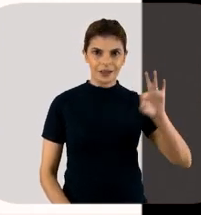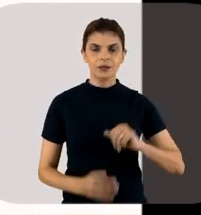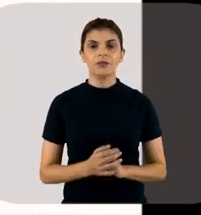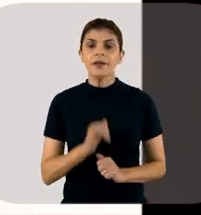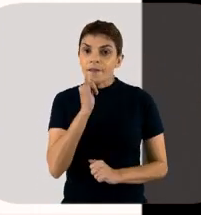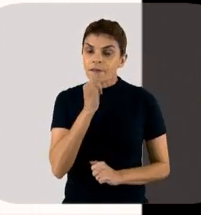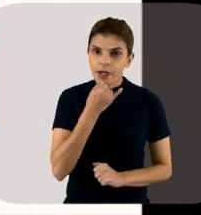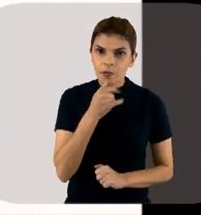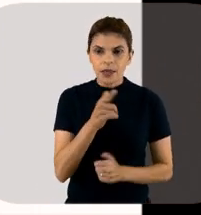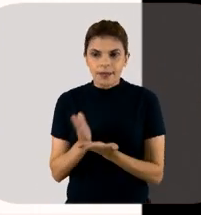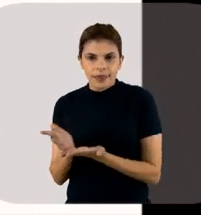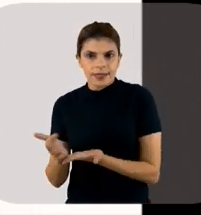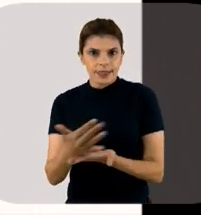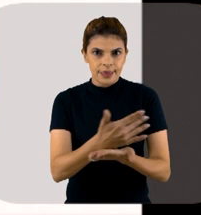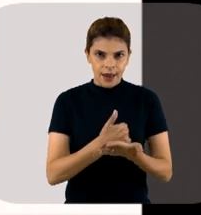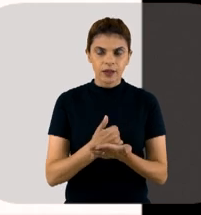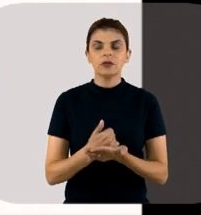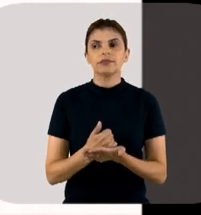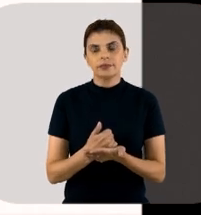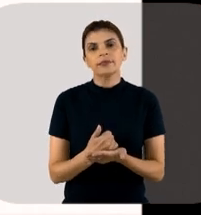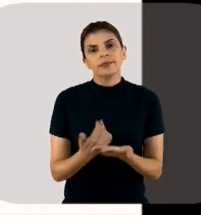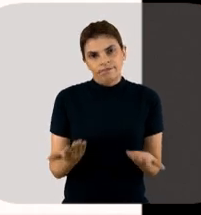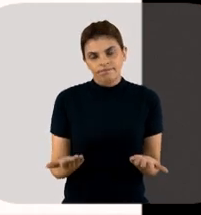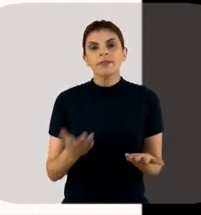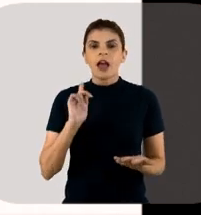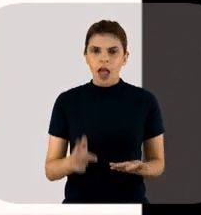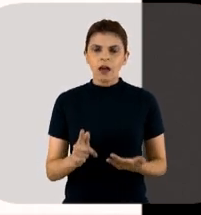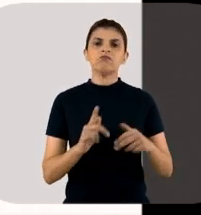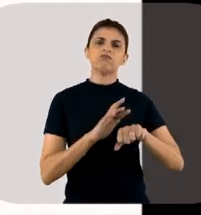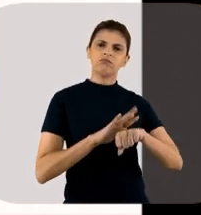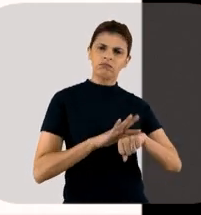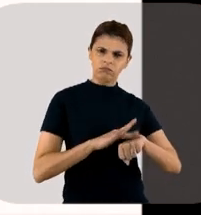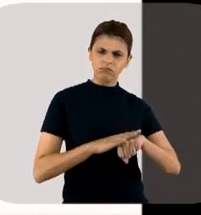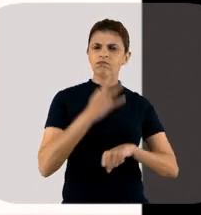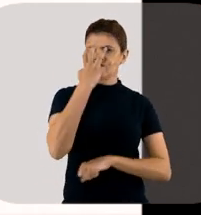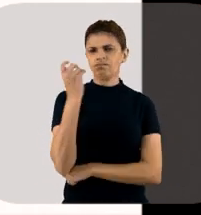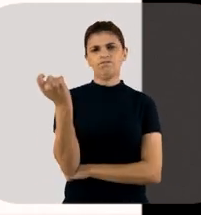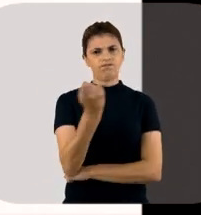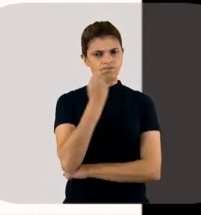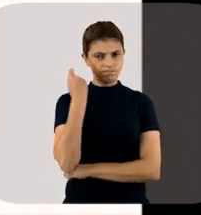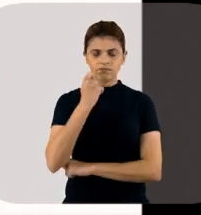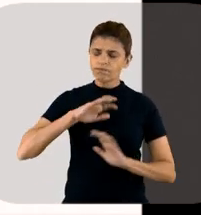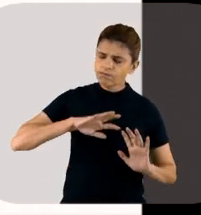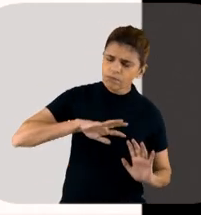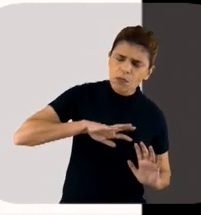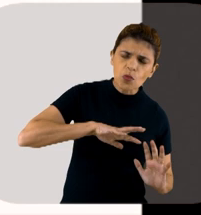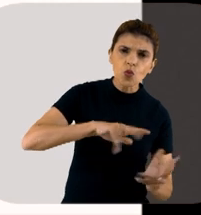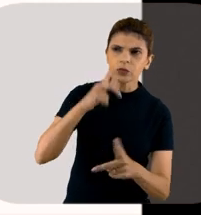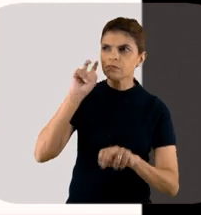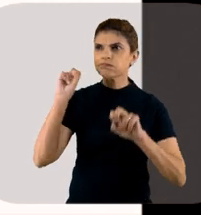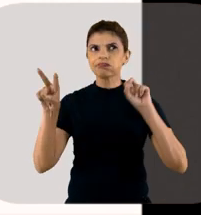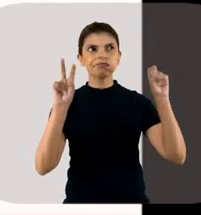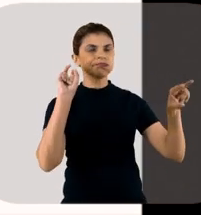Infelizmente, é um dado que, apesar de ser uma patologia extremamente prevalente no